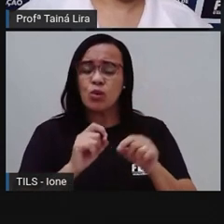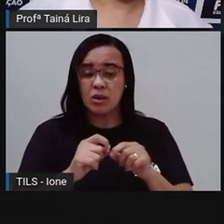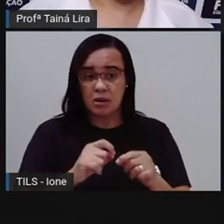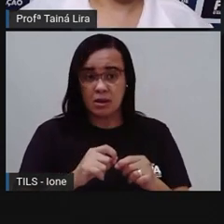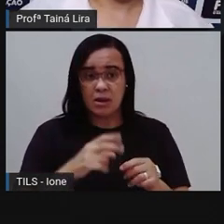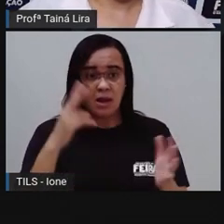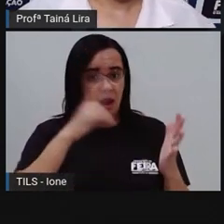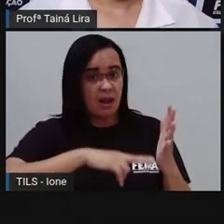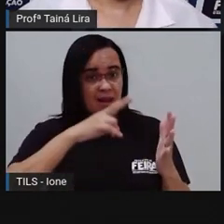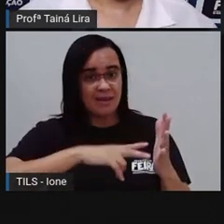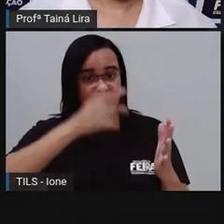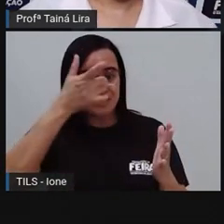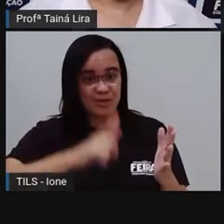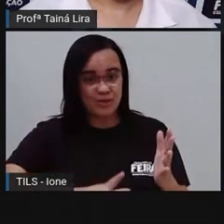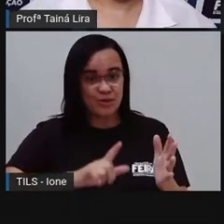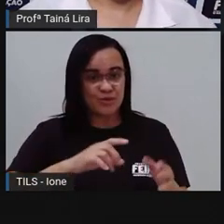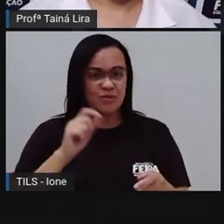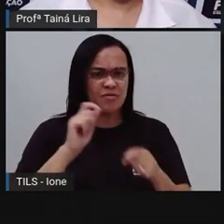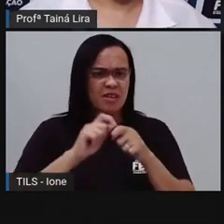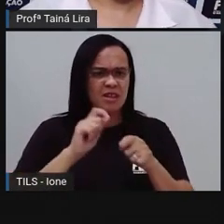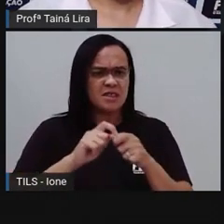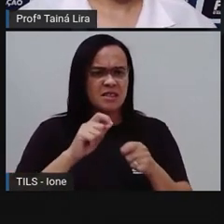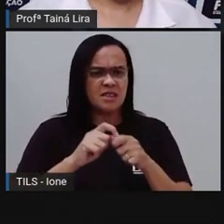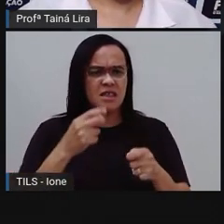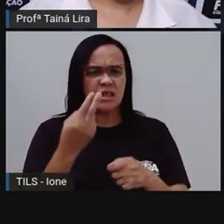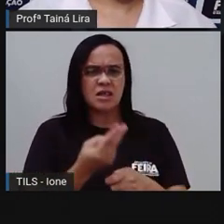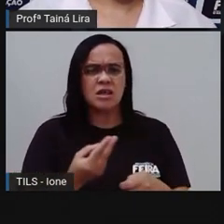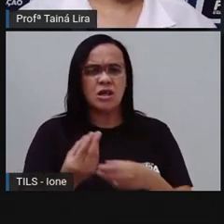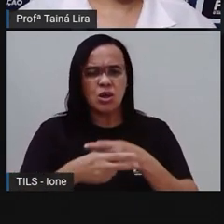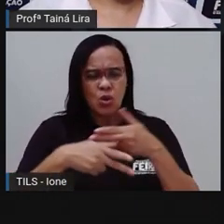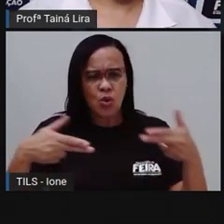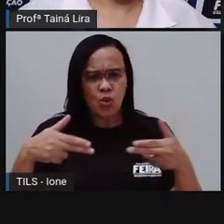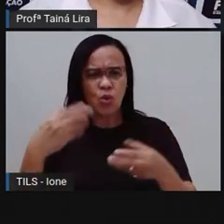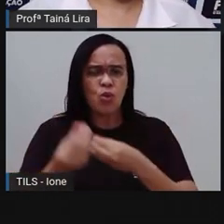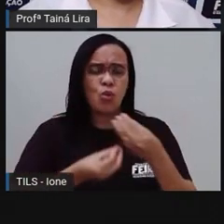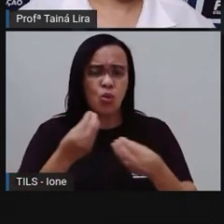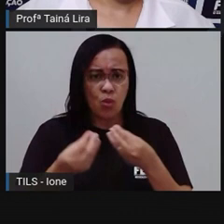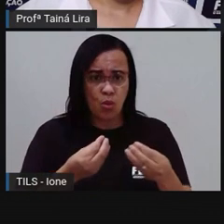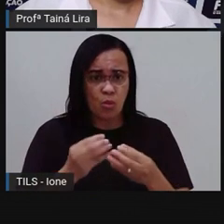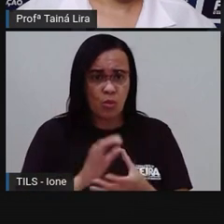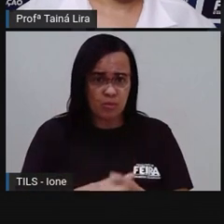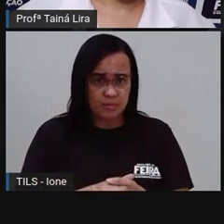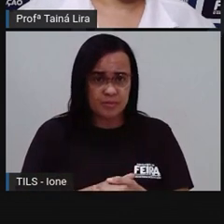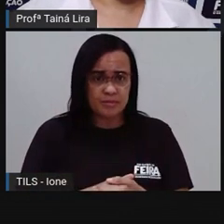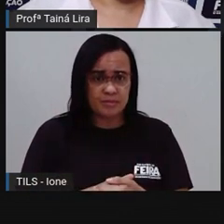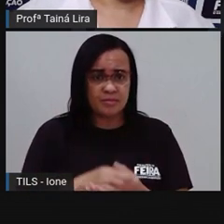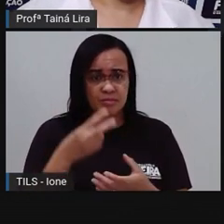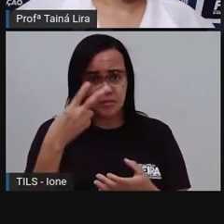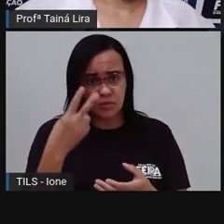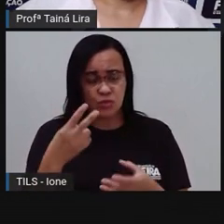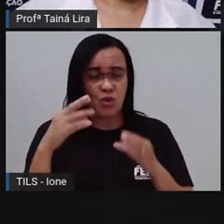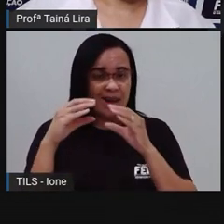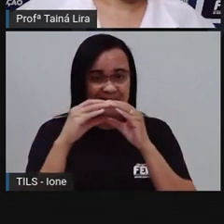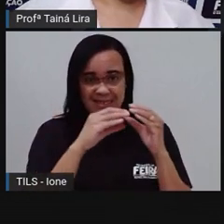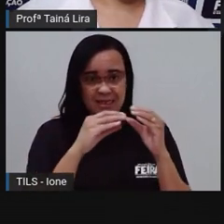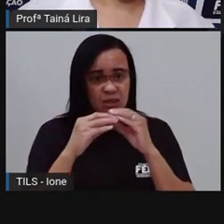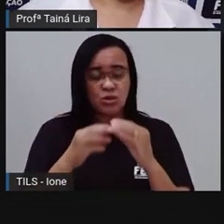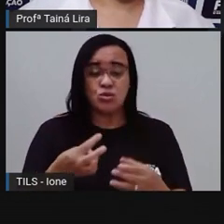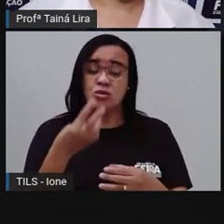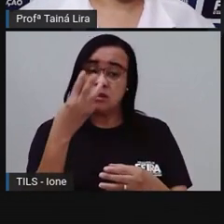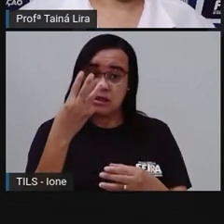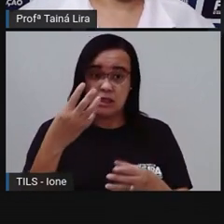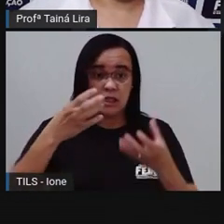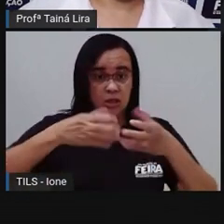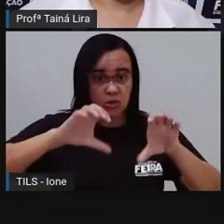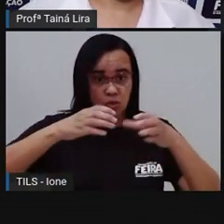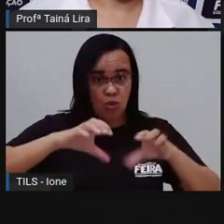Modo de fazer. Duas cenouras médias, descascadas e picadas. Três ovos. Meia xícara de